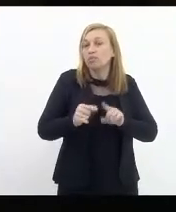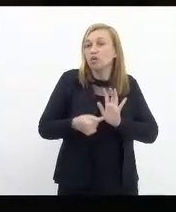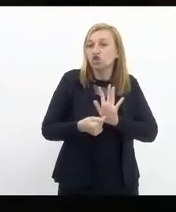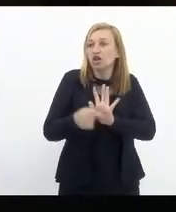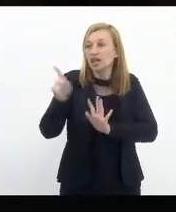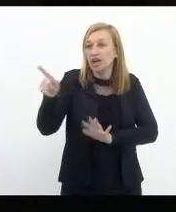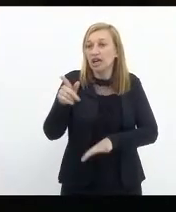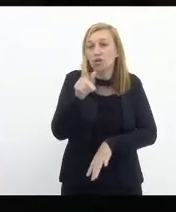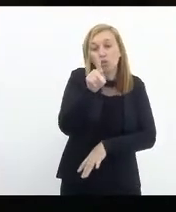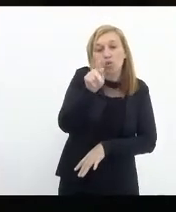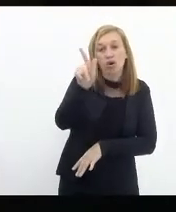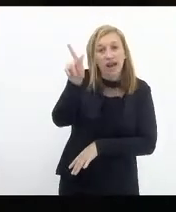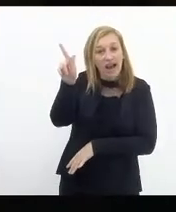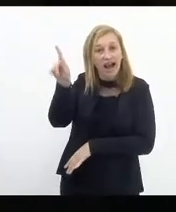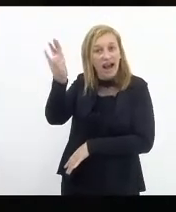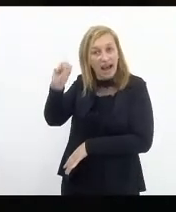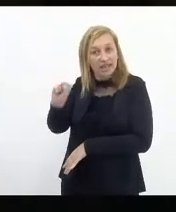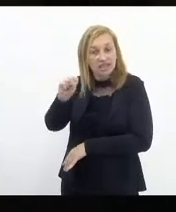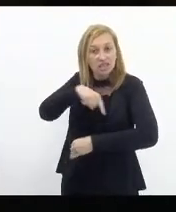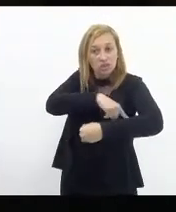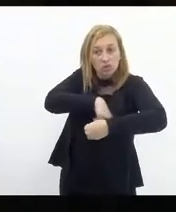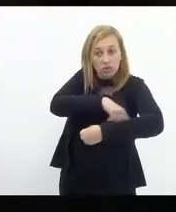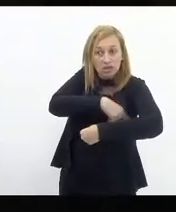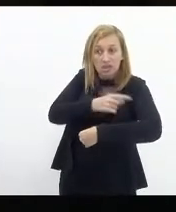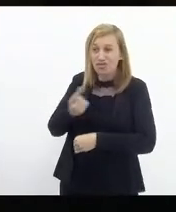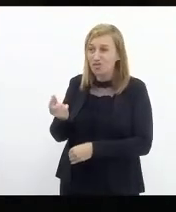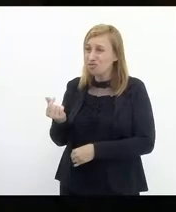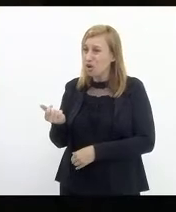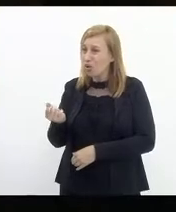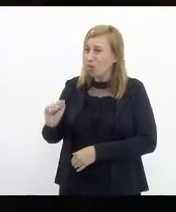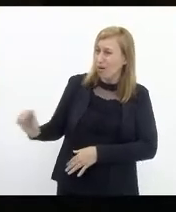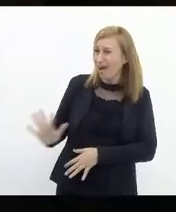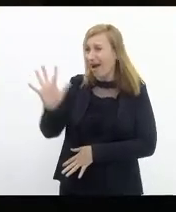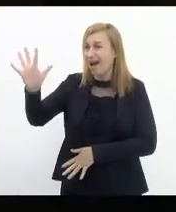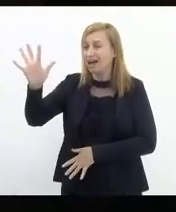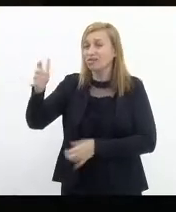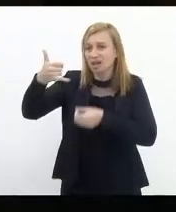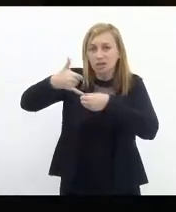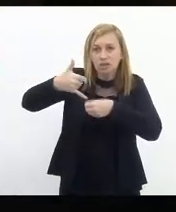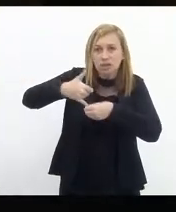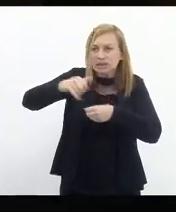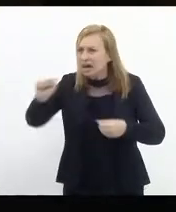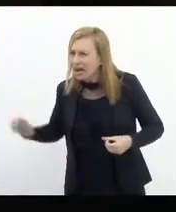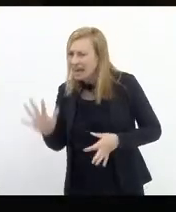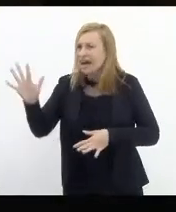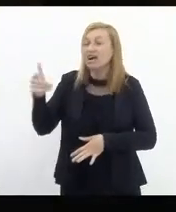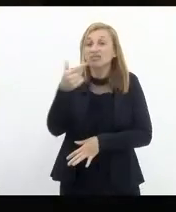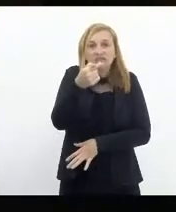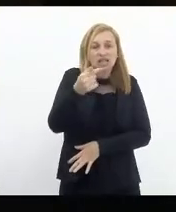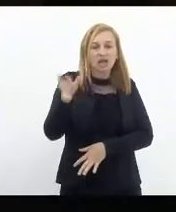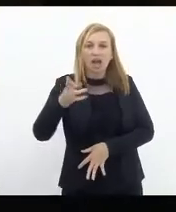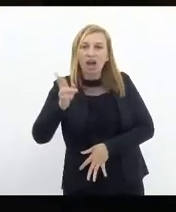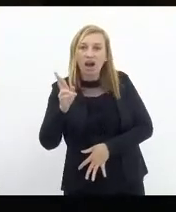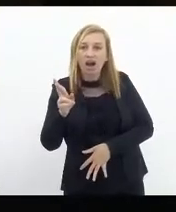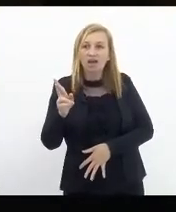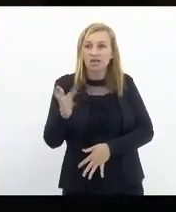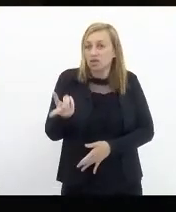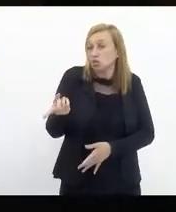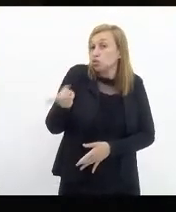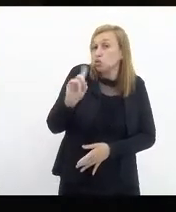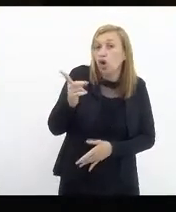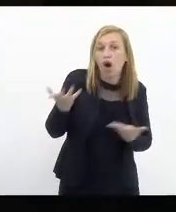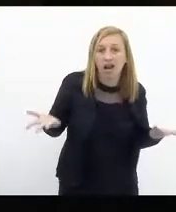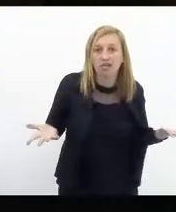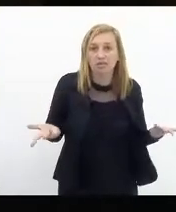gás de cozinha, a preços exorbitantes, a gasolina a sete reais, ao dólar, o